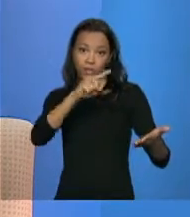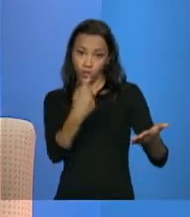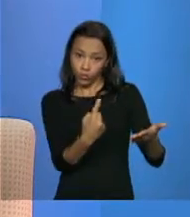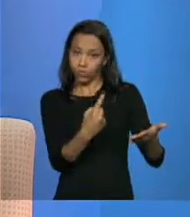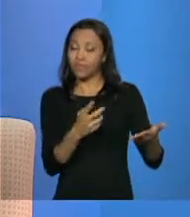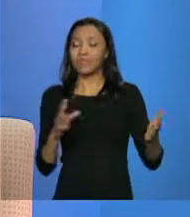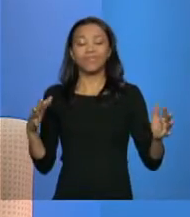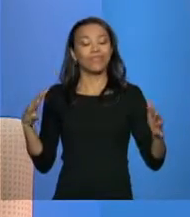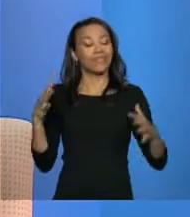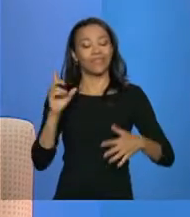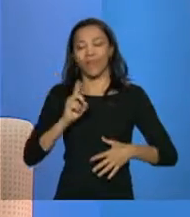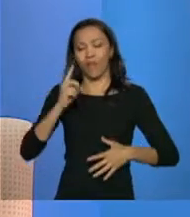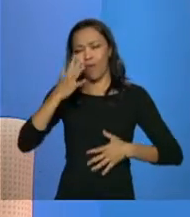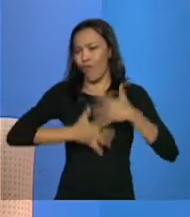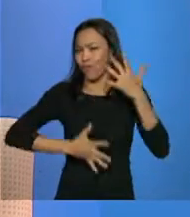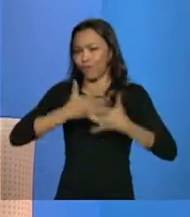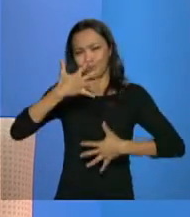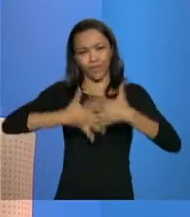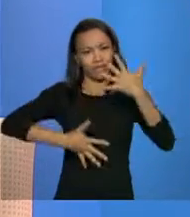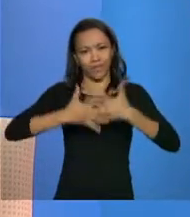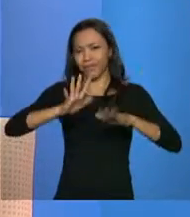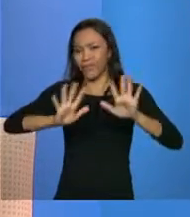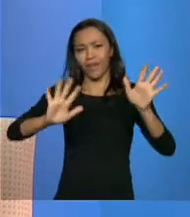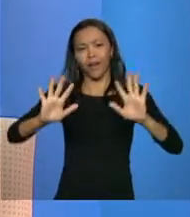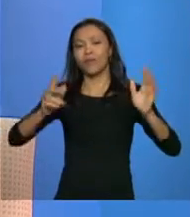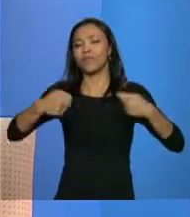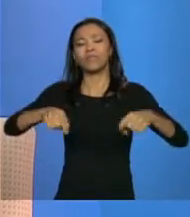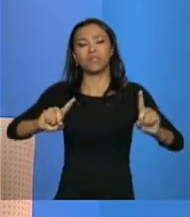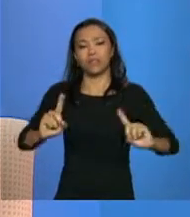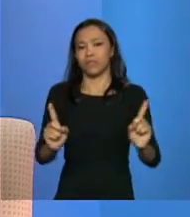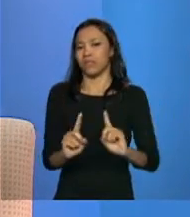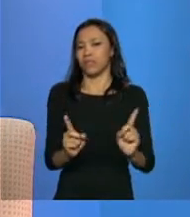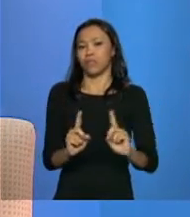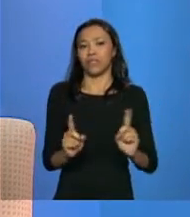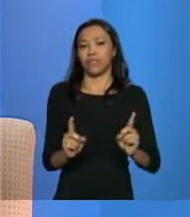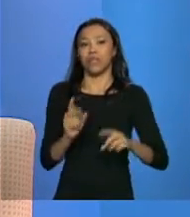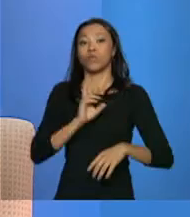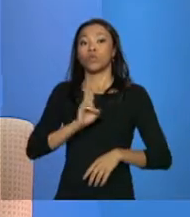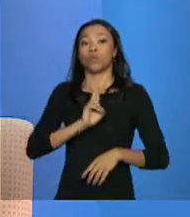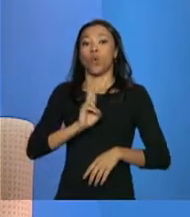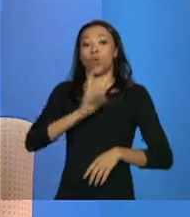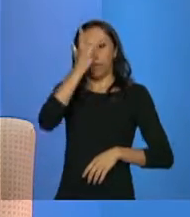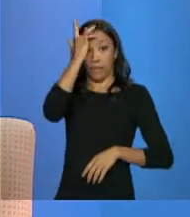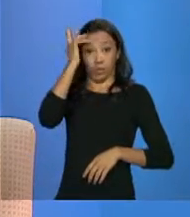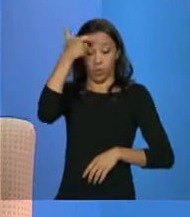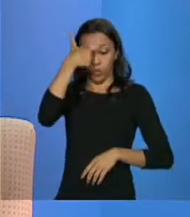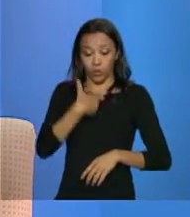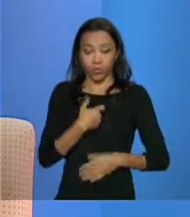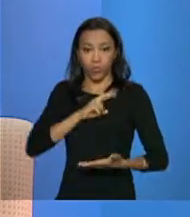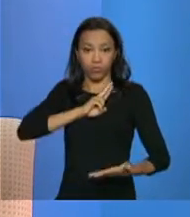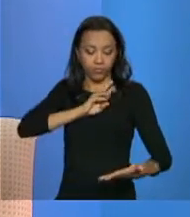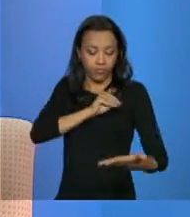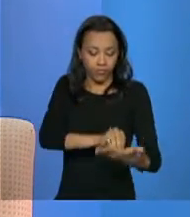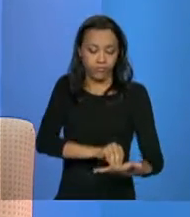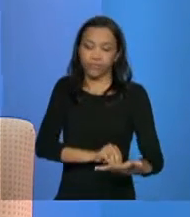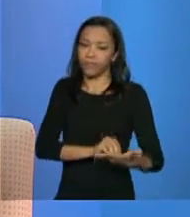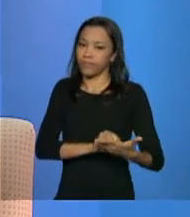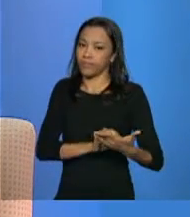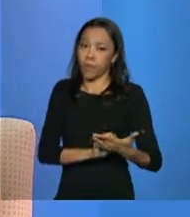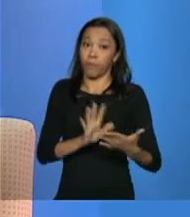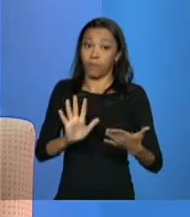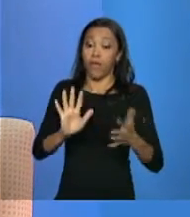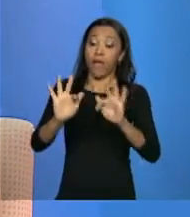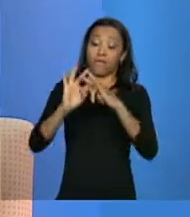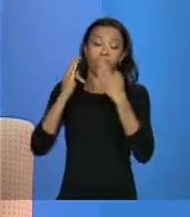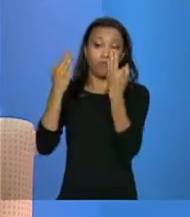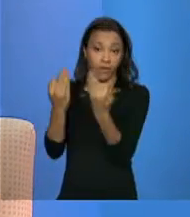confusão recorrente também. Não tem que estar a conta no responsável familiar. Só para lembrar, então, a família